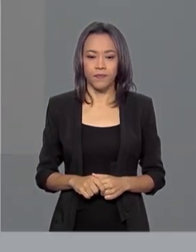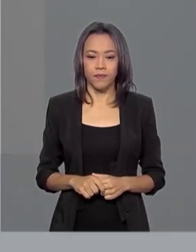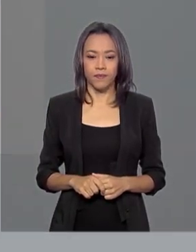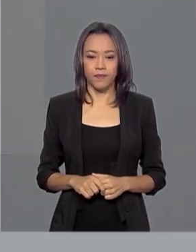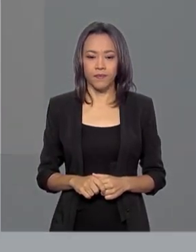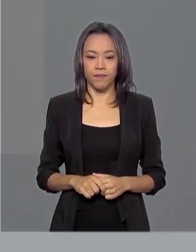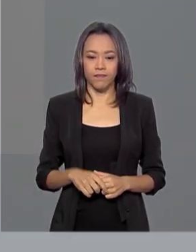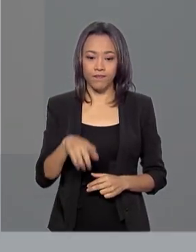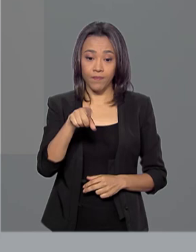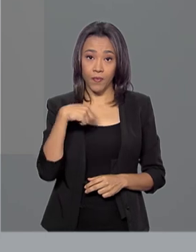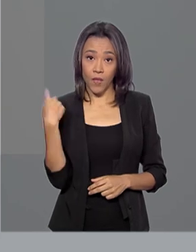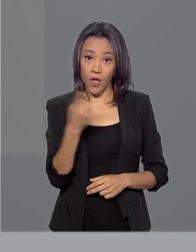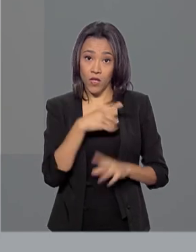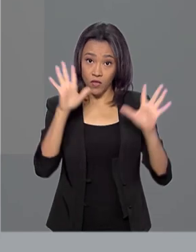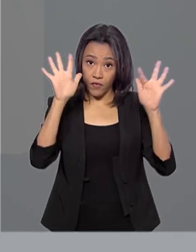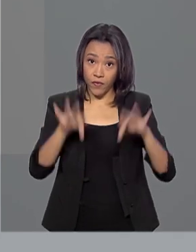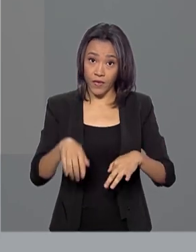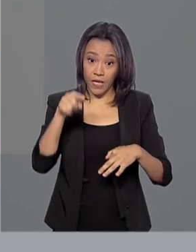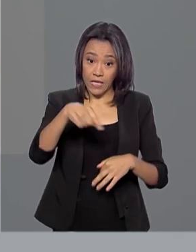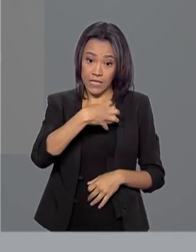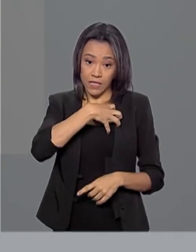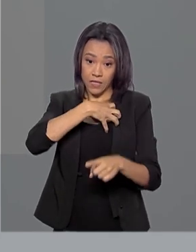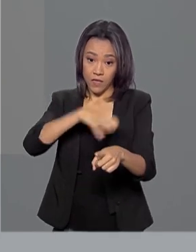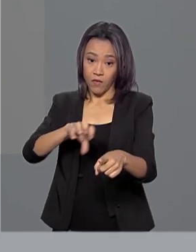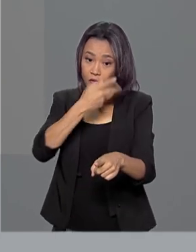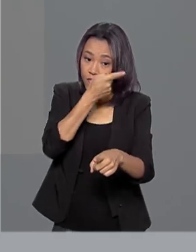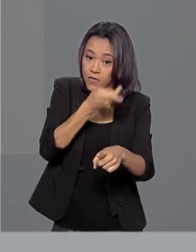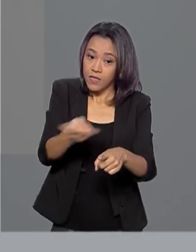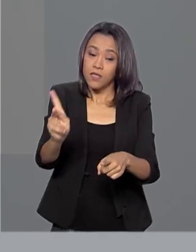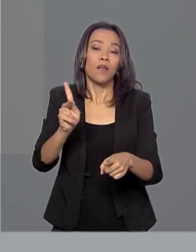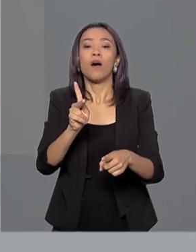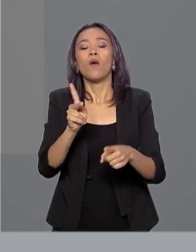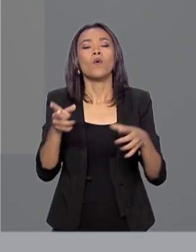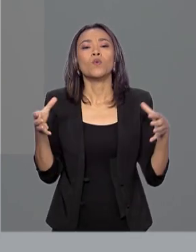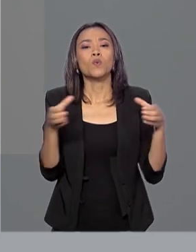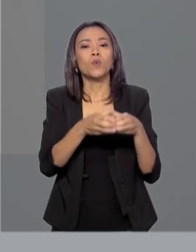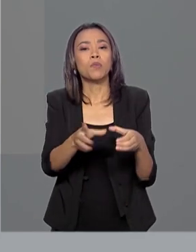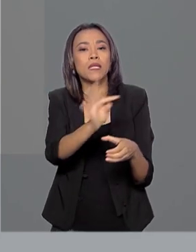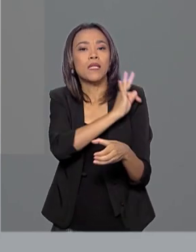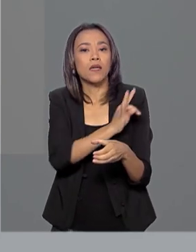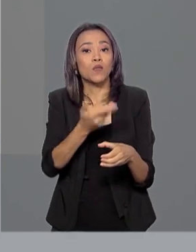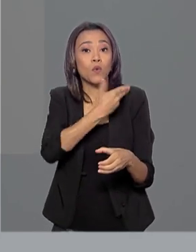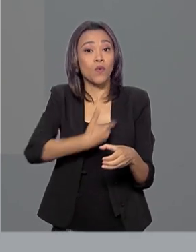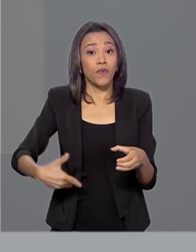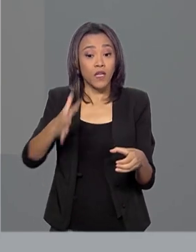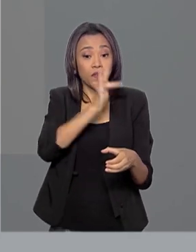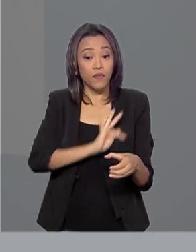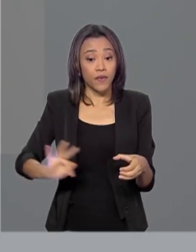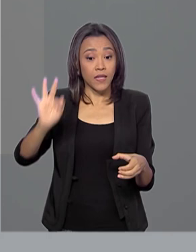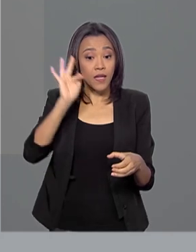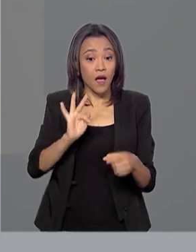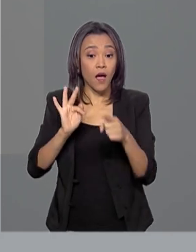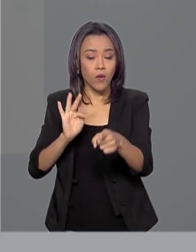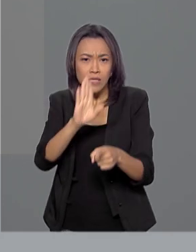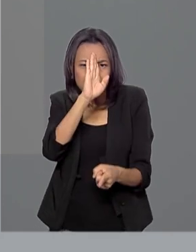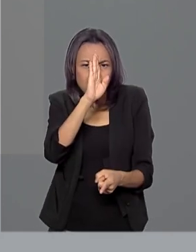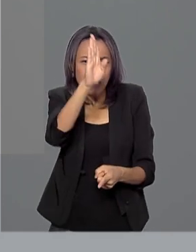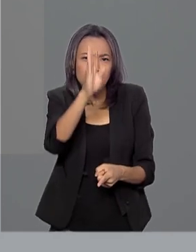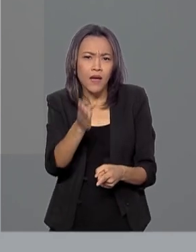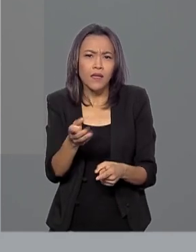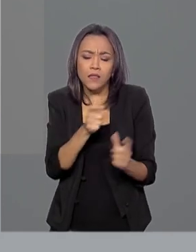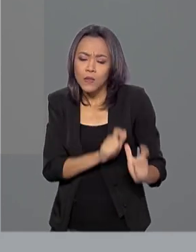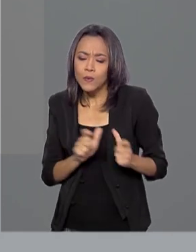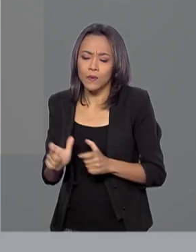Bom, encerramos aqui em Salvador uma sequência de visitas técnicas do governo federal através do Ministério do Turismo nas principais